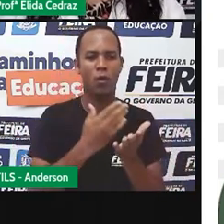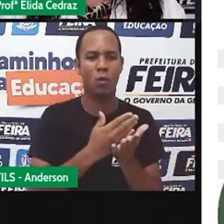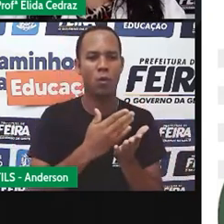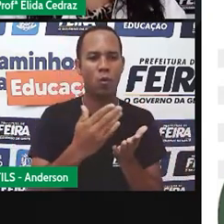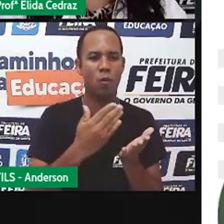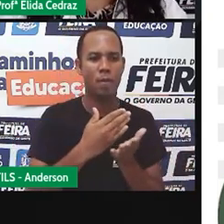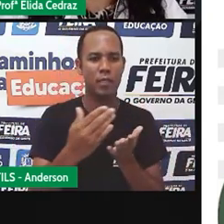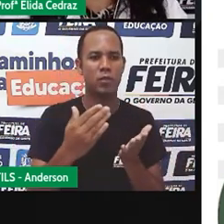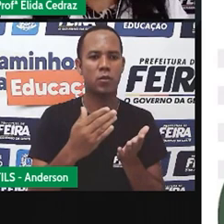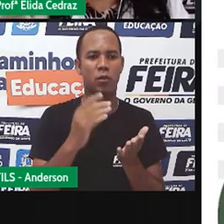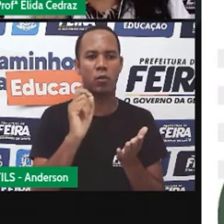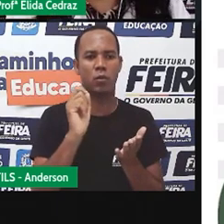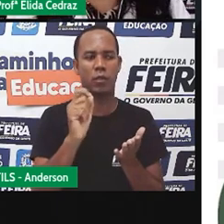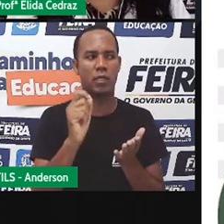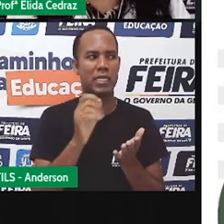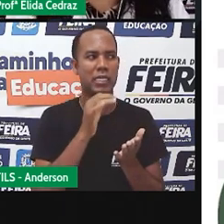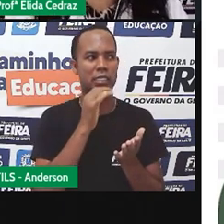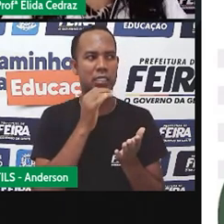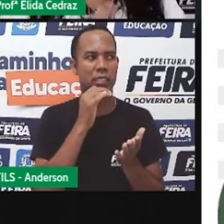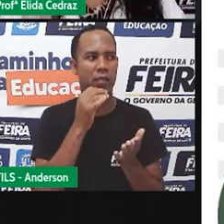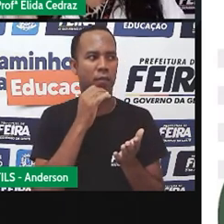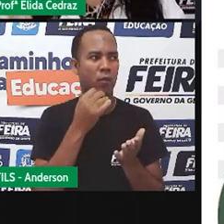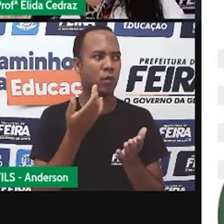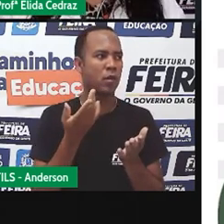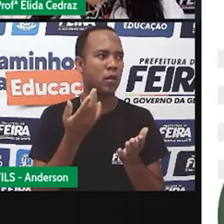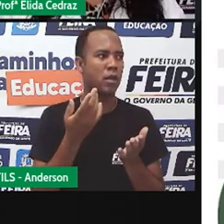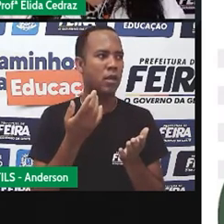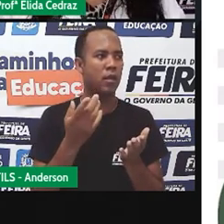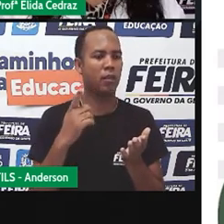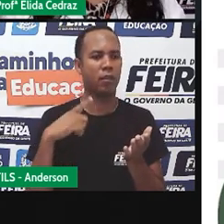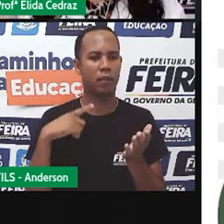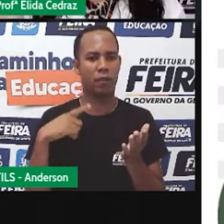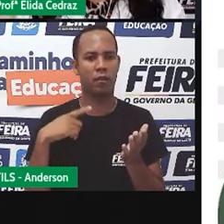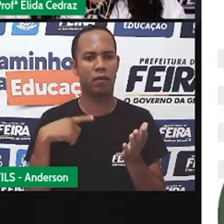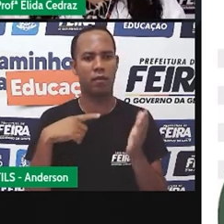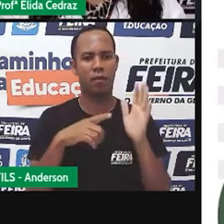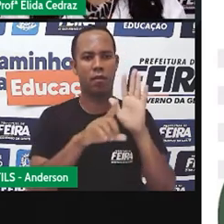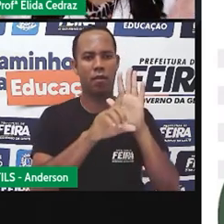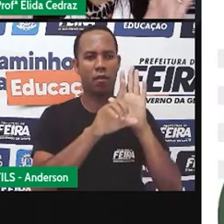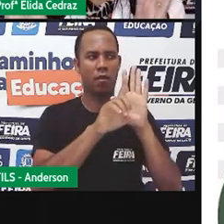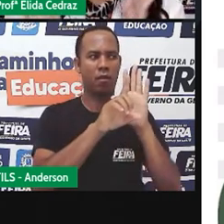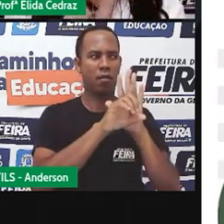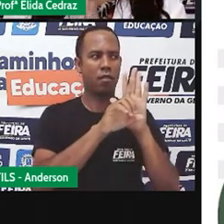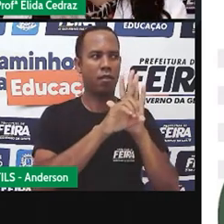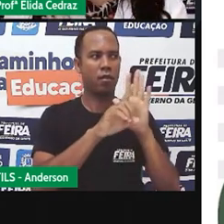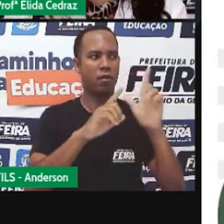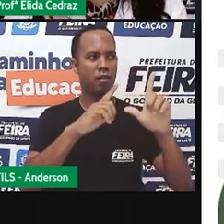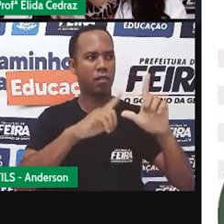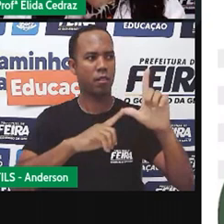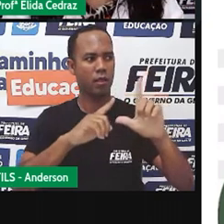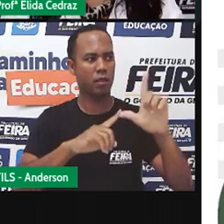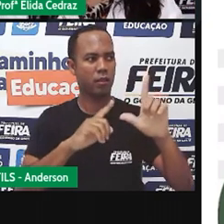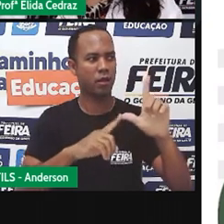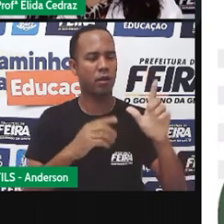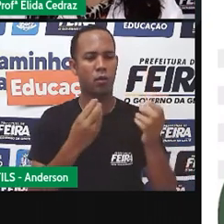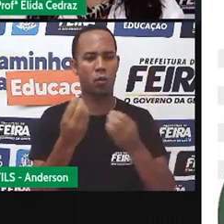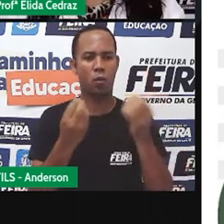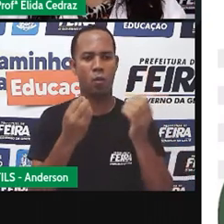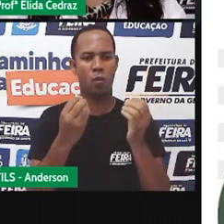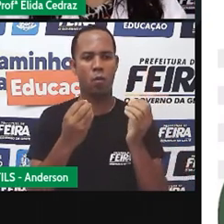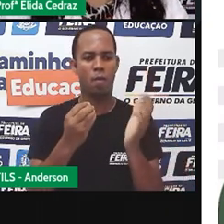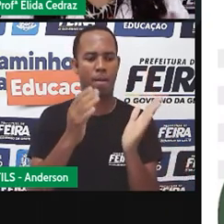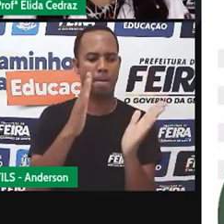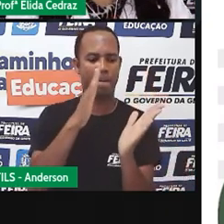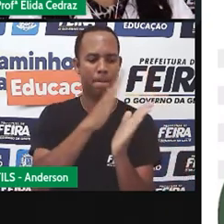jornal moderno. A prensa é onde tem as letras, passa tinta e gruda no papel. E